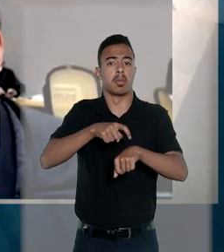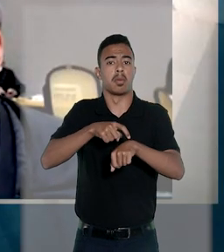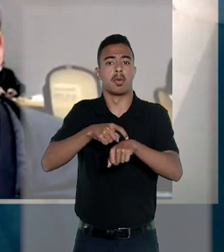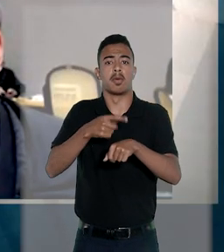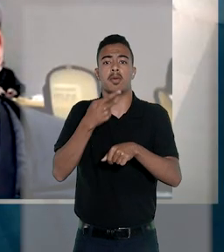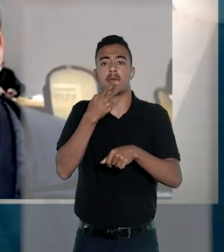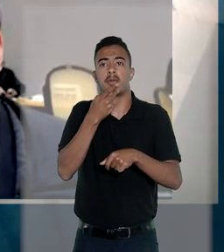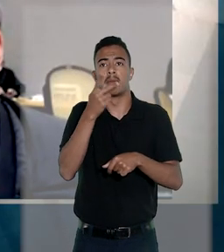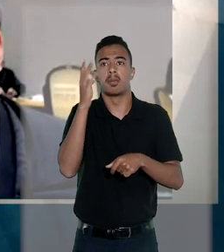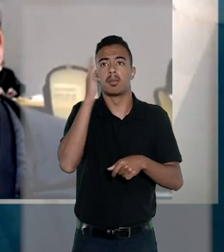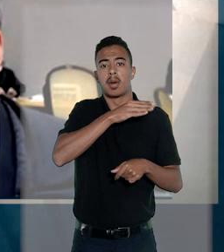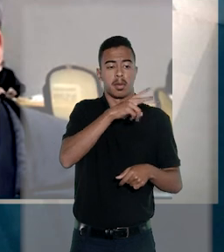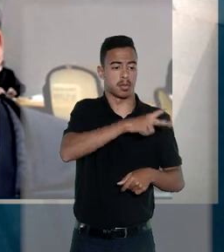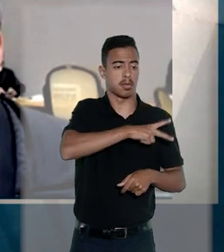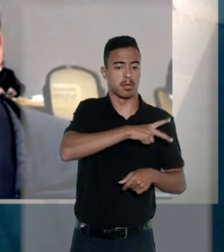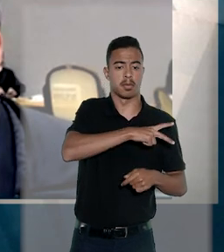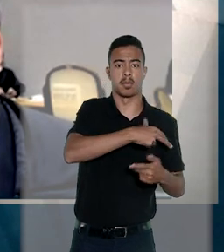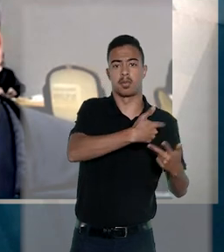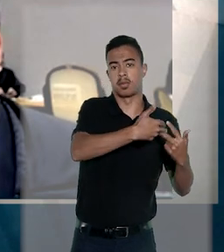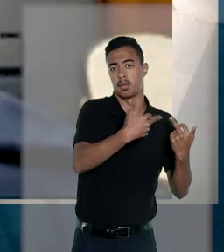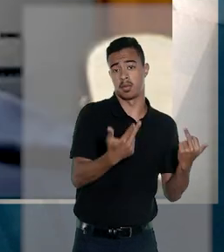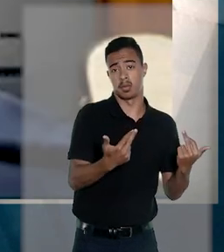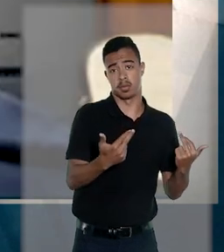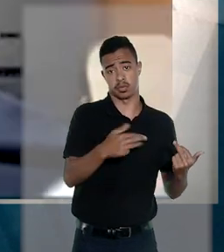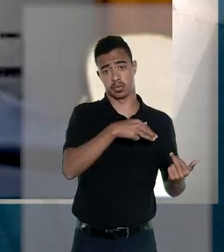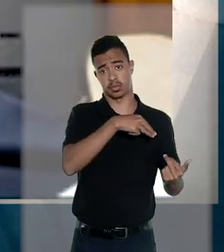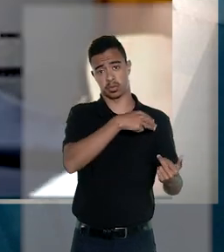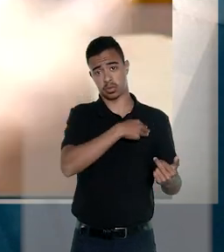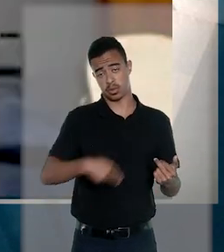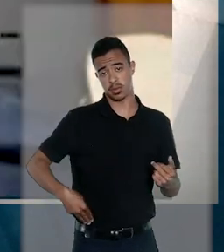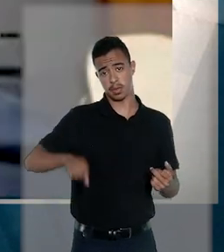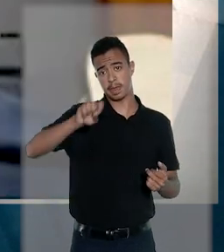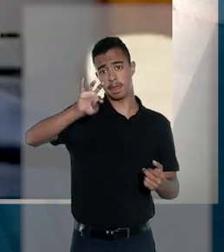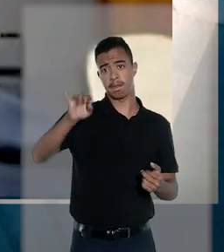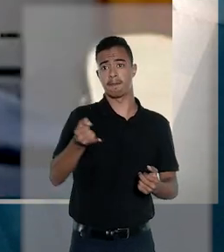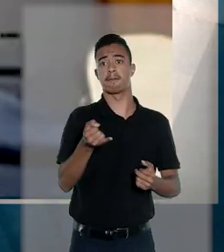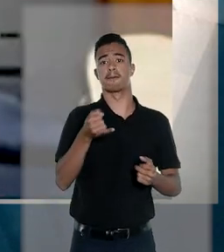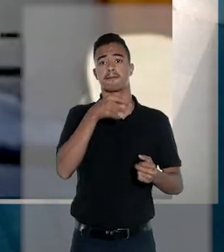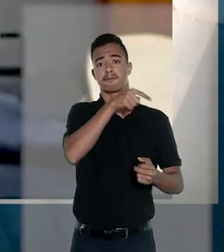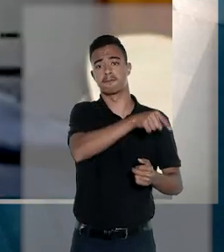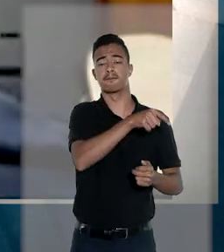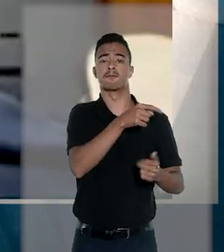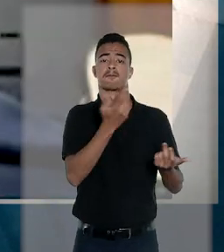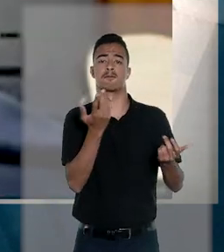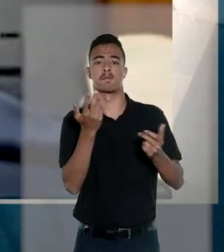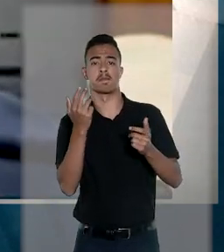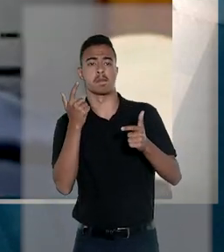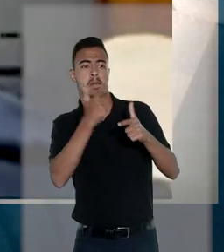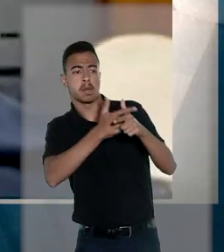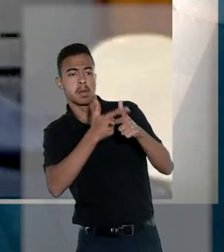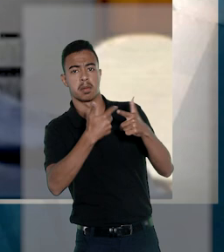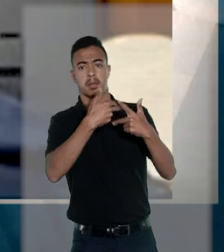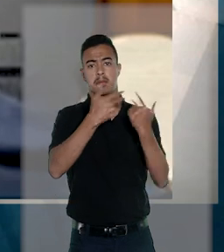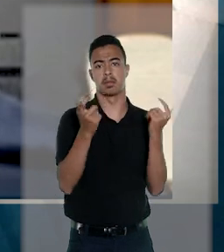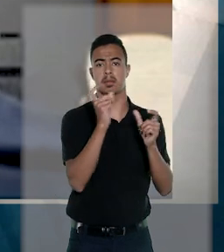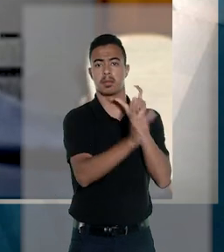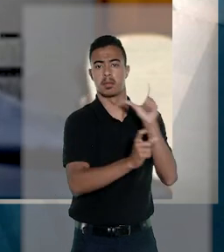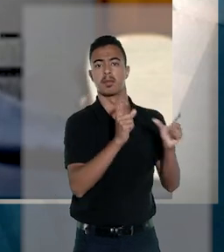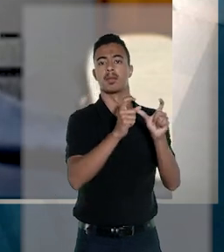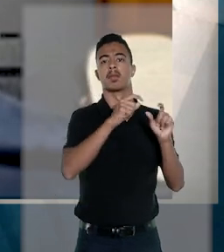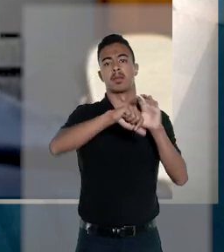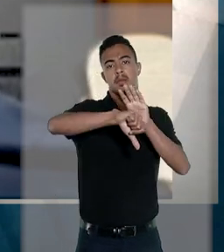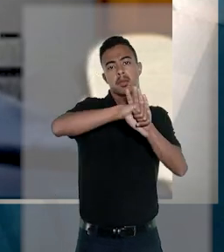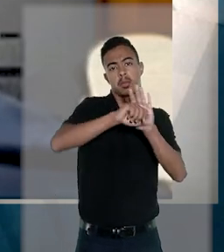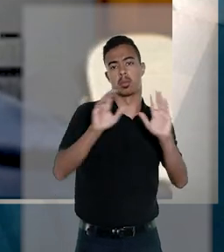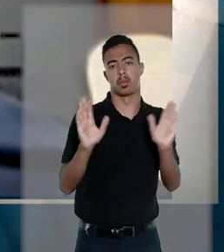nenhum momento resvalando para o lado pessoal. Para o ministro do STJ, admitir que as críticas caracterizam a imputação de